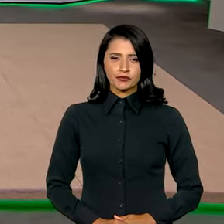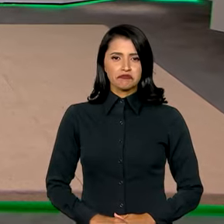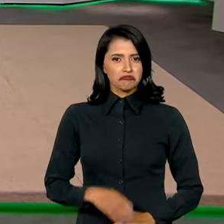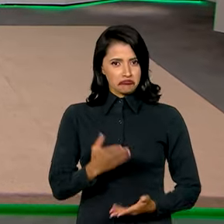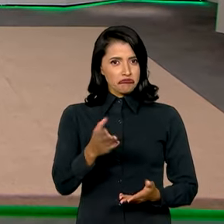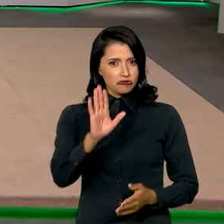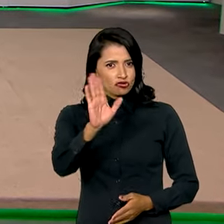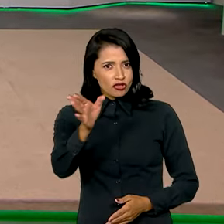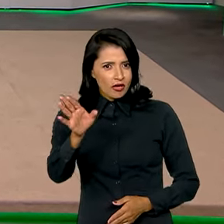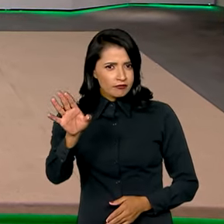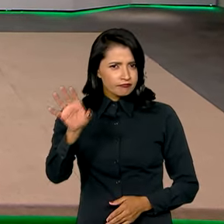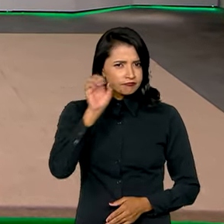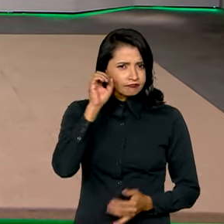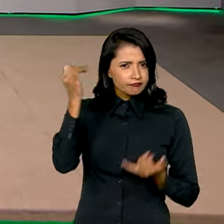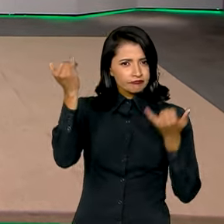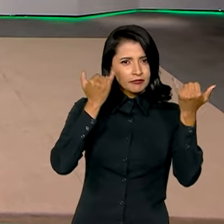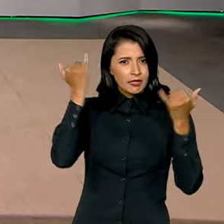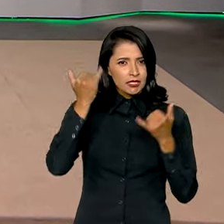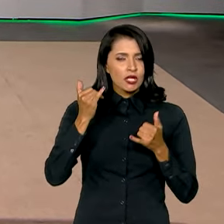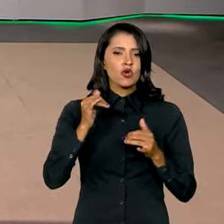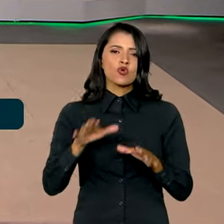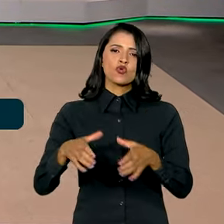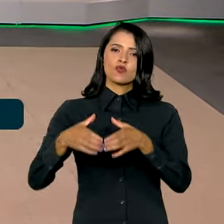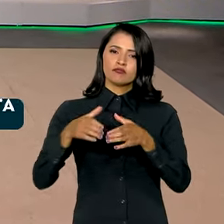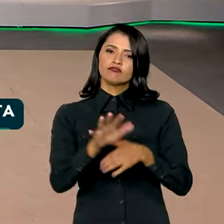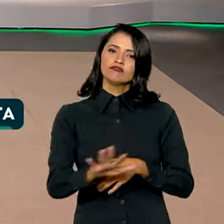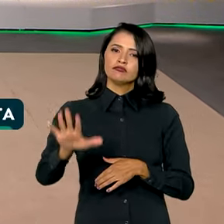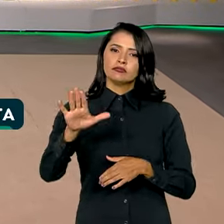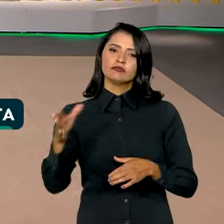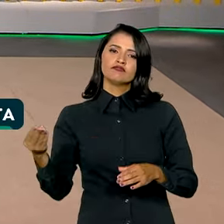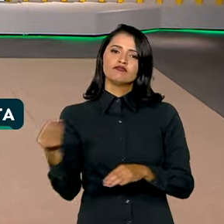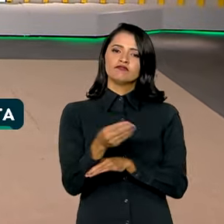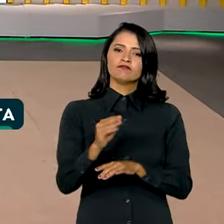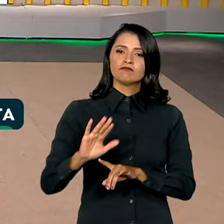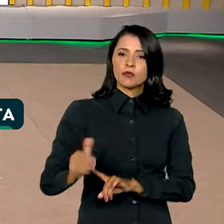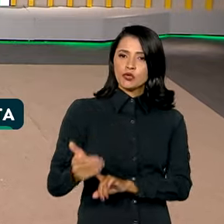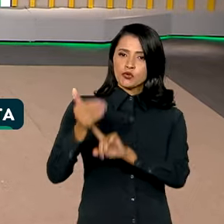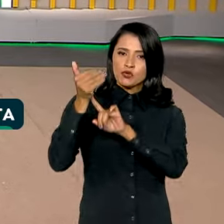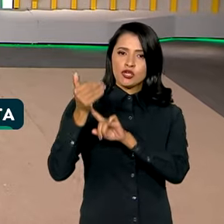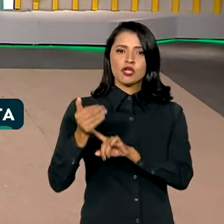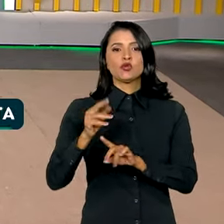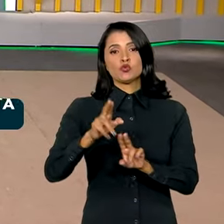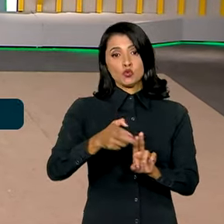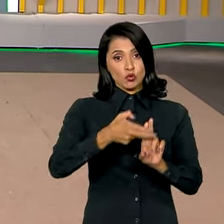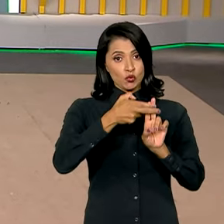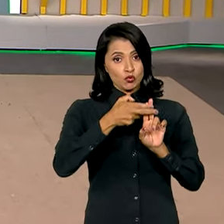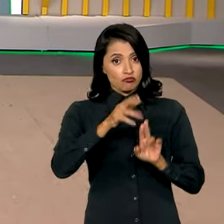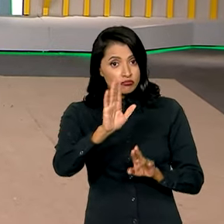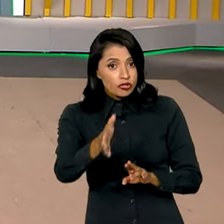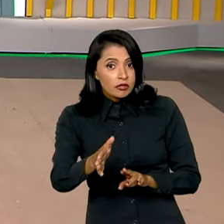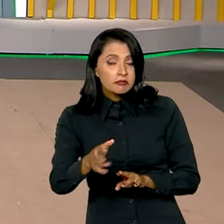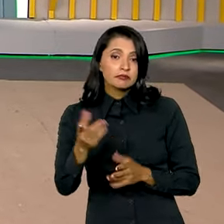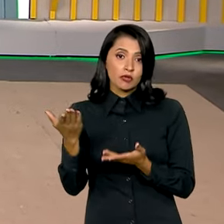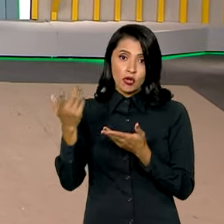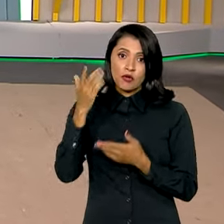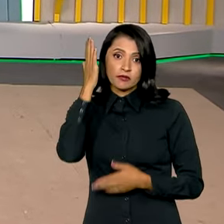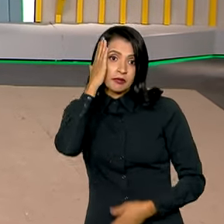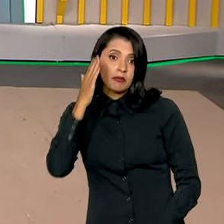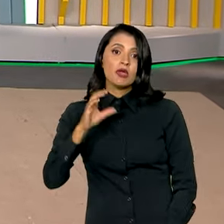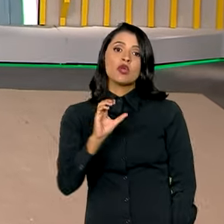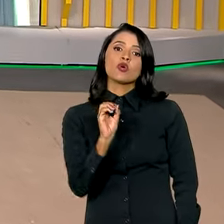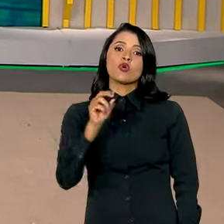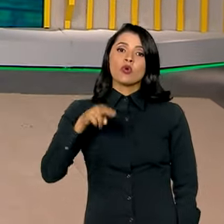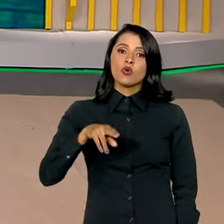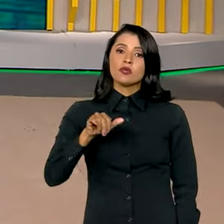Você já ouviu falar na Comissão Nacional de Incorporação de Tecnologias no Sistema Único de Saúde? Pois olha, fique sabendo que a